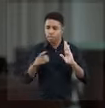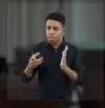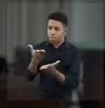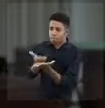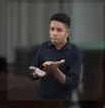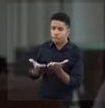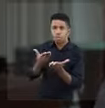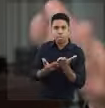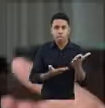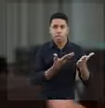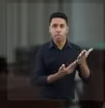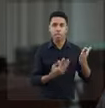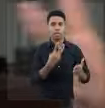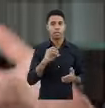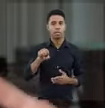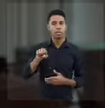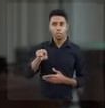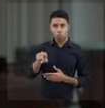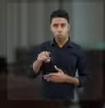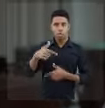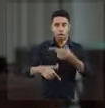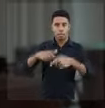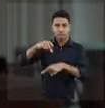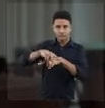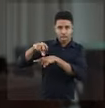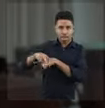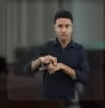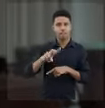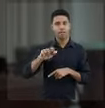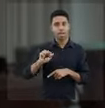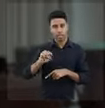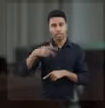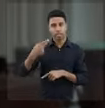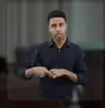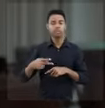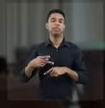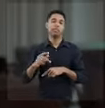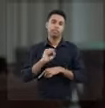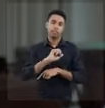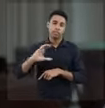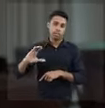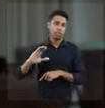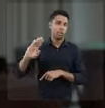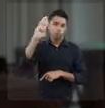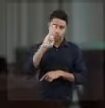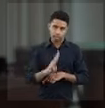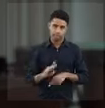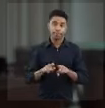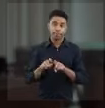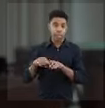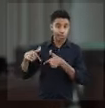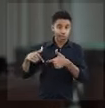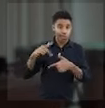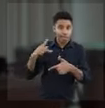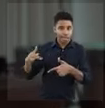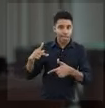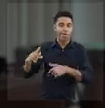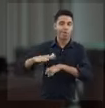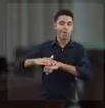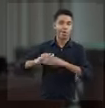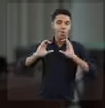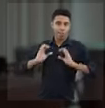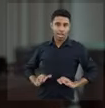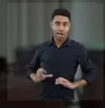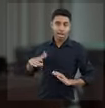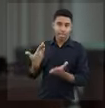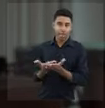E vocês vão perder 30 mil empregos aqui em Santa Catarina e a nível nacional. Essa era a atitude dele, esse era o